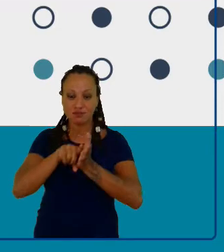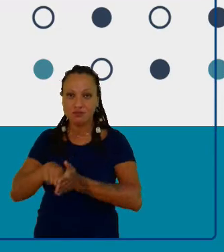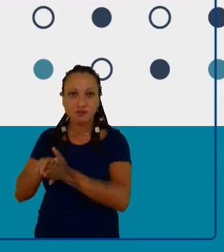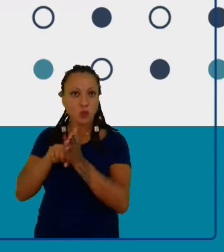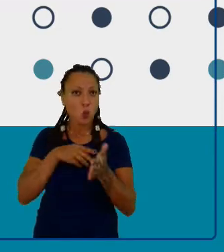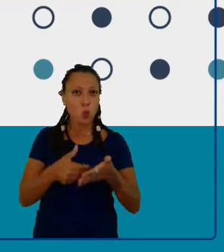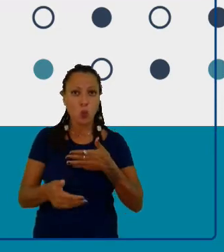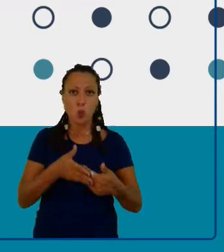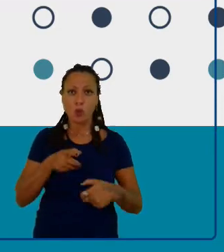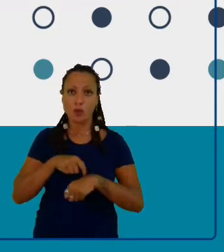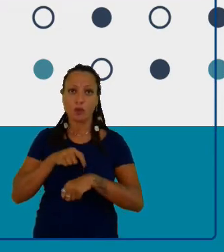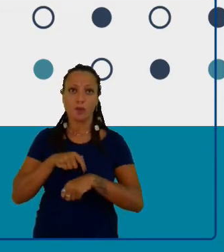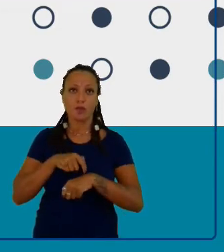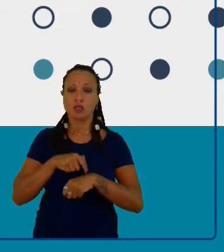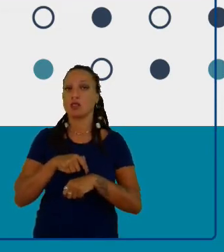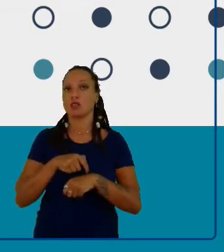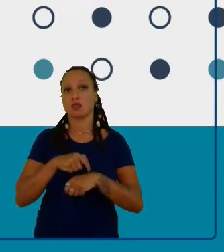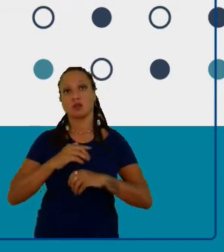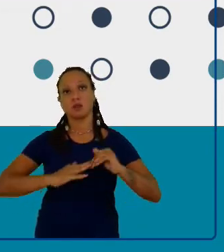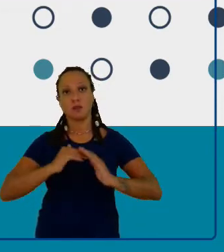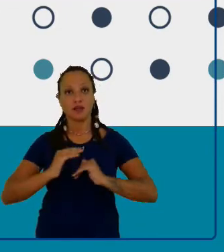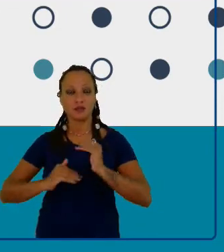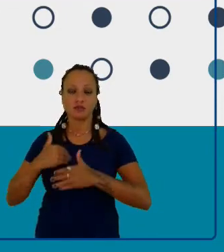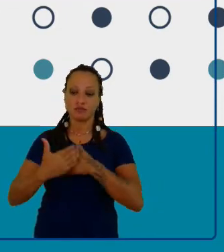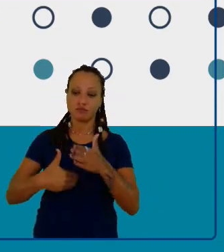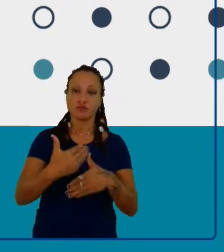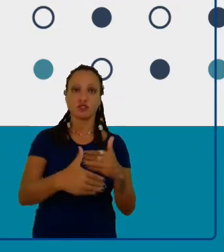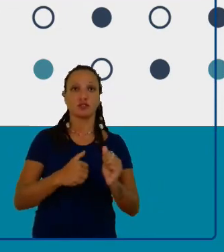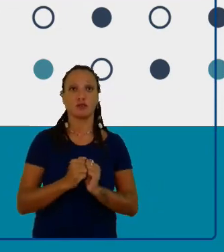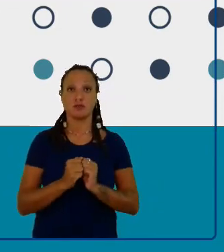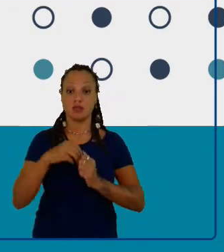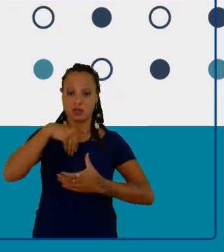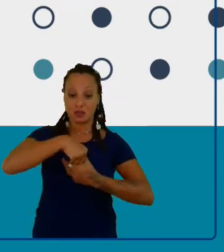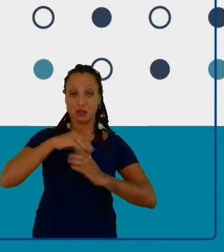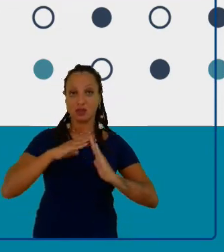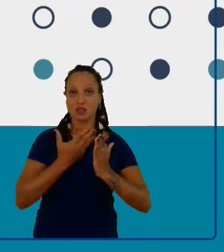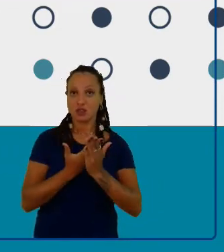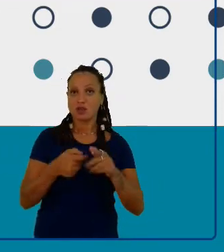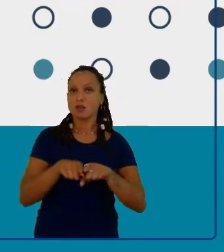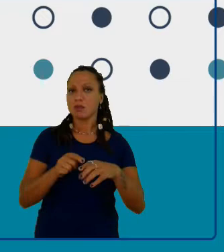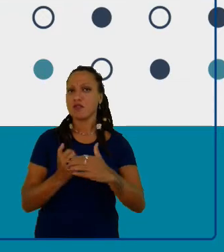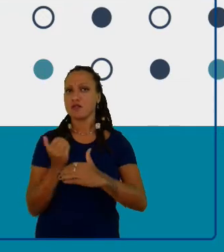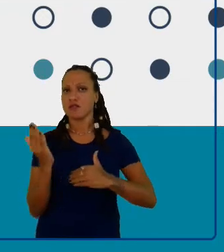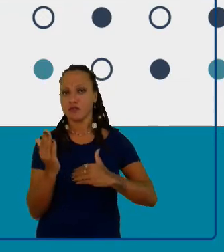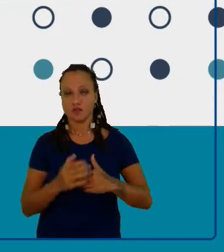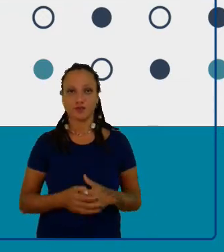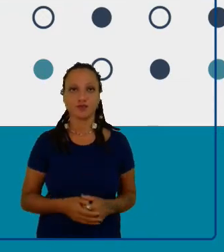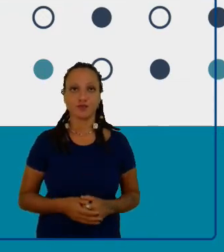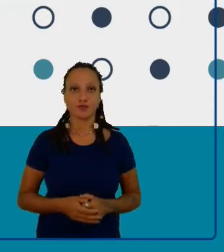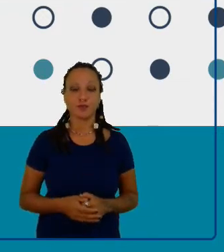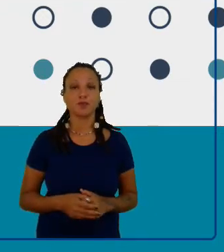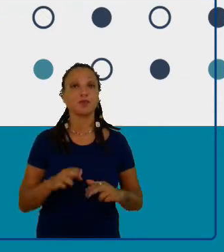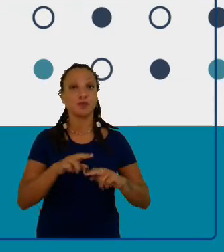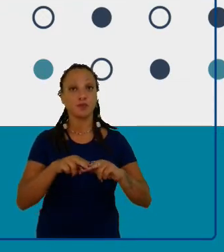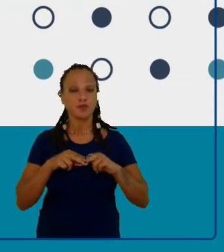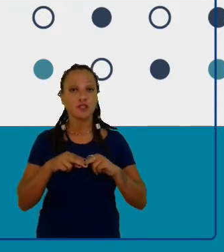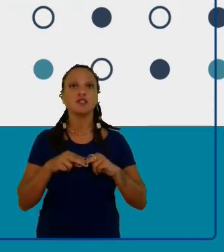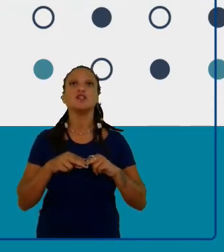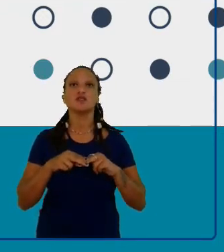que você participa de todo o processo, de dentro da escola e fora da escola. Por isso a interdisciplinaridade,